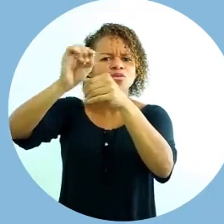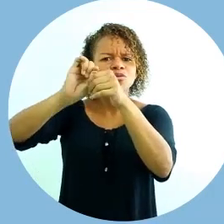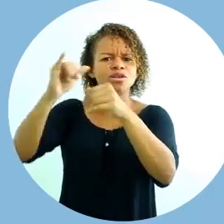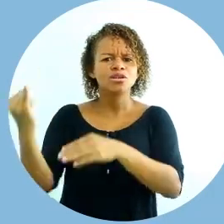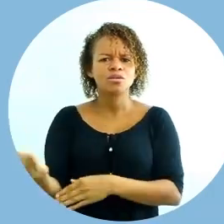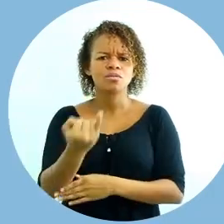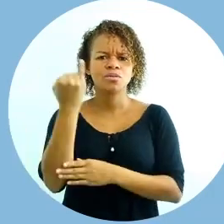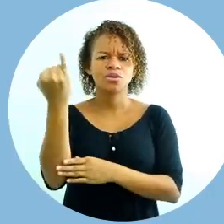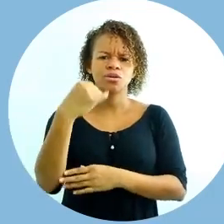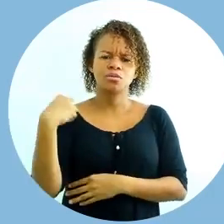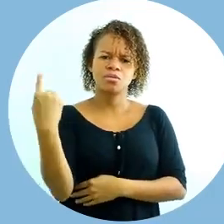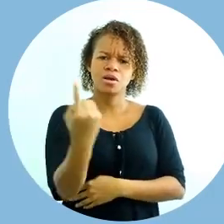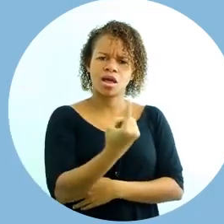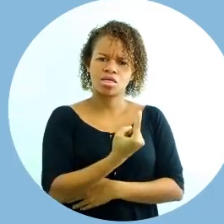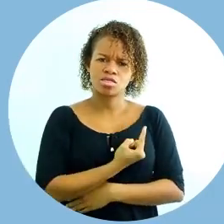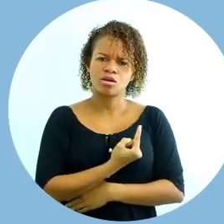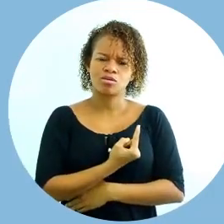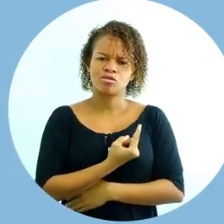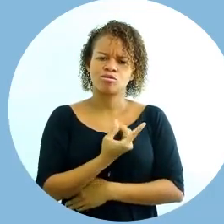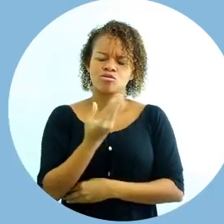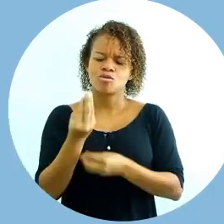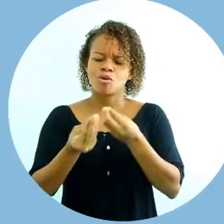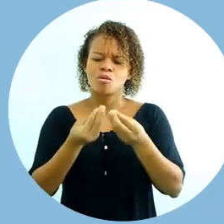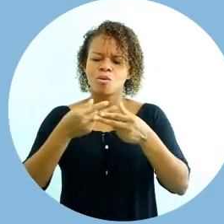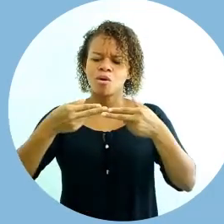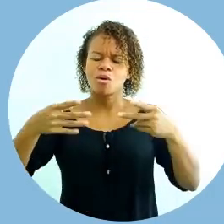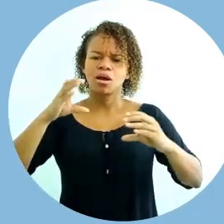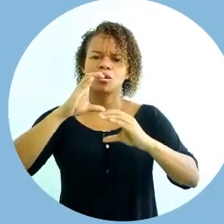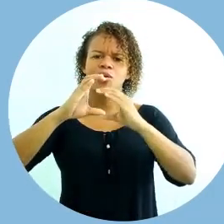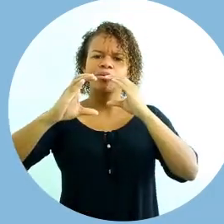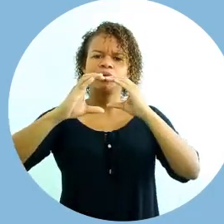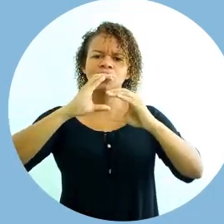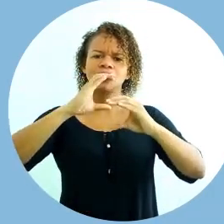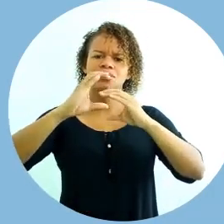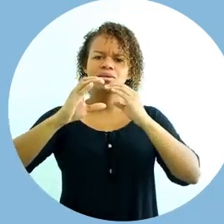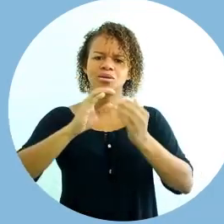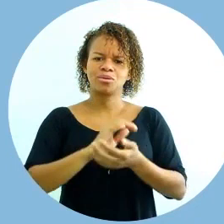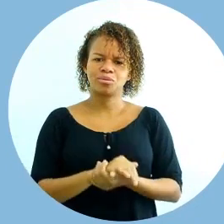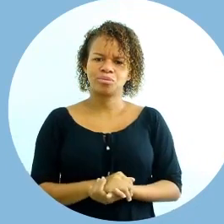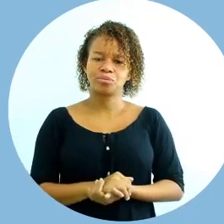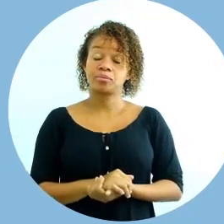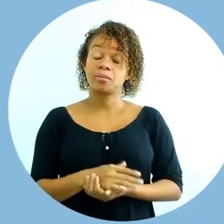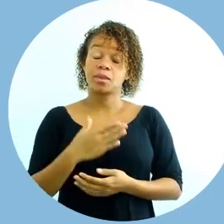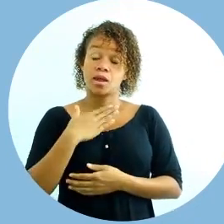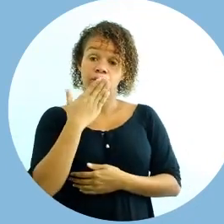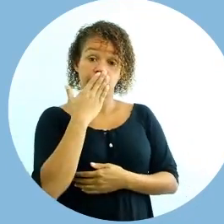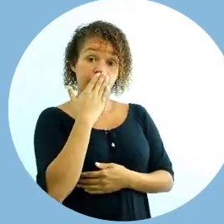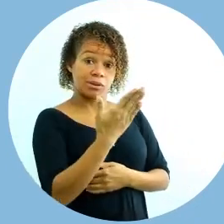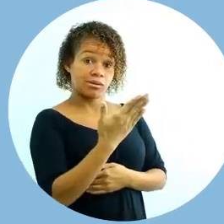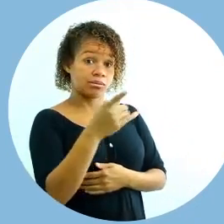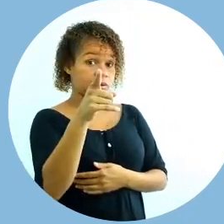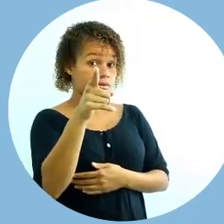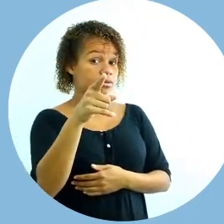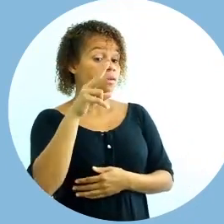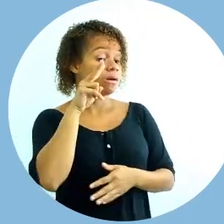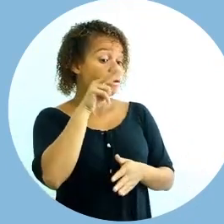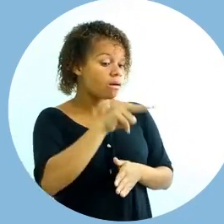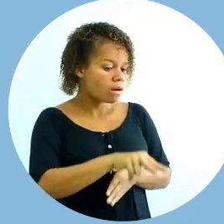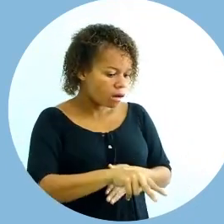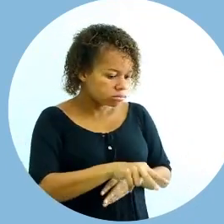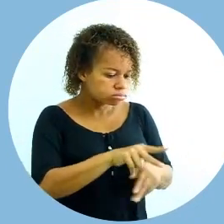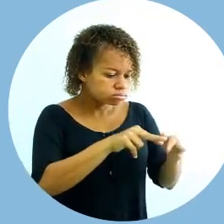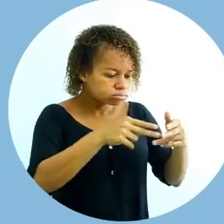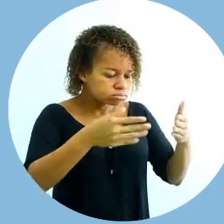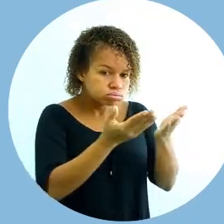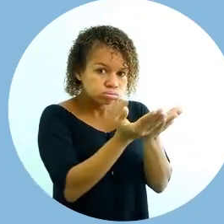nós como um meio de comunicação. Eu recomendo que você dê uma olhadinha no material, que os